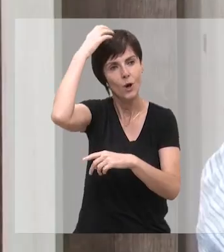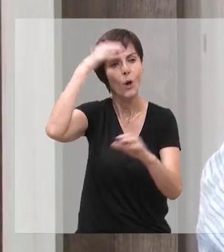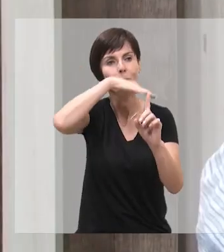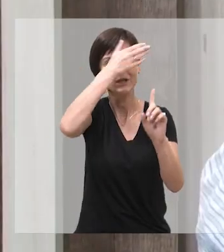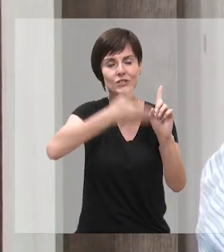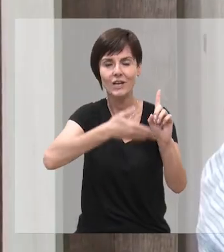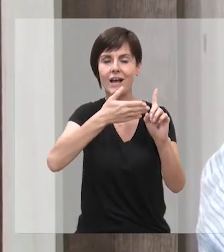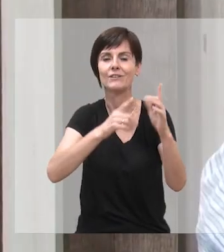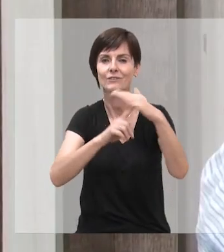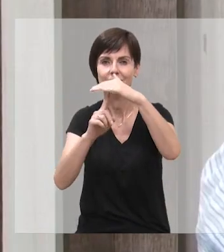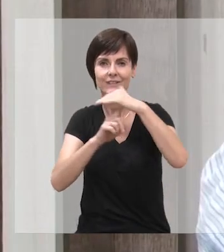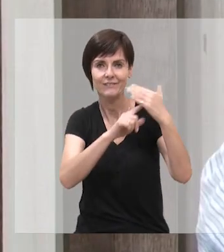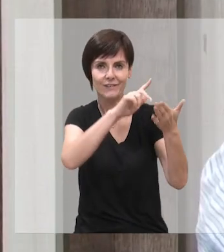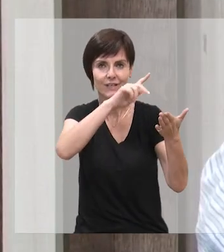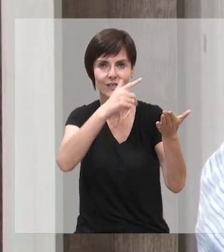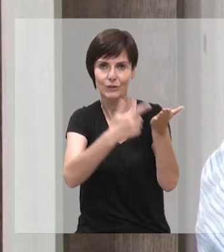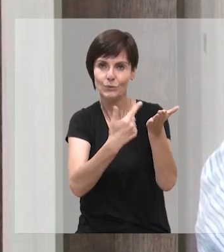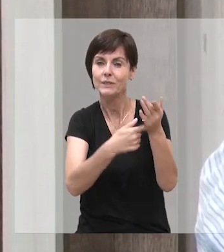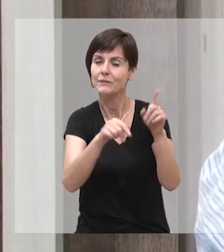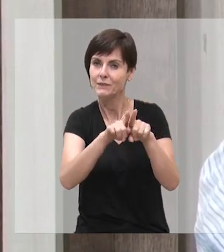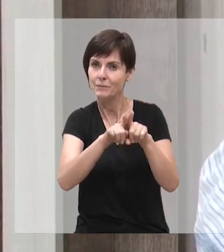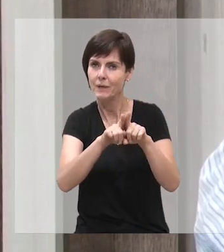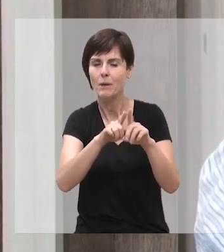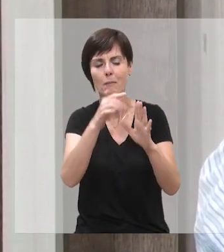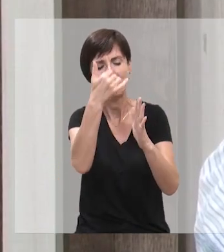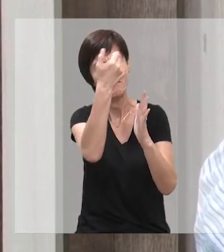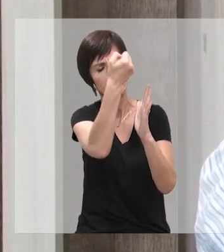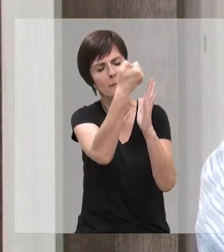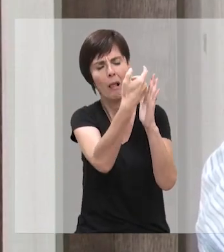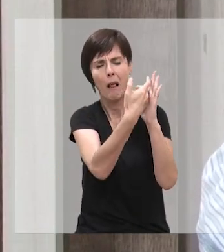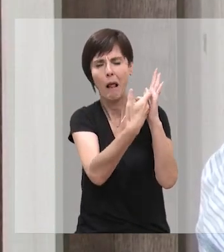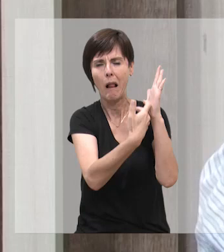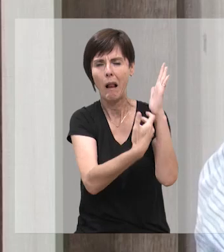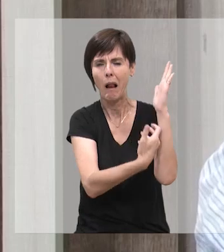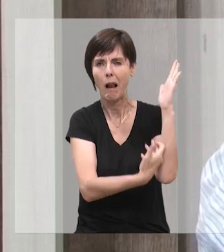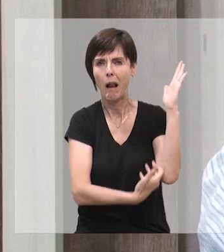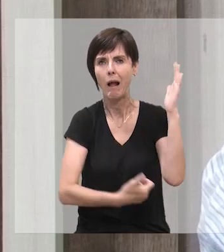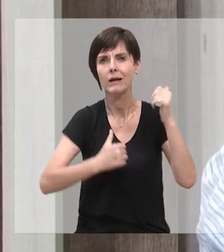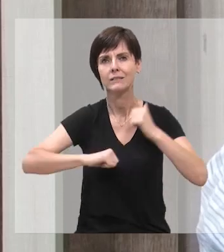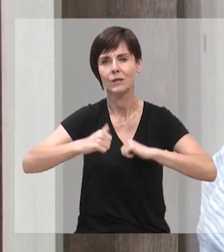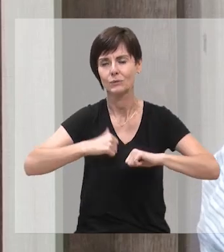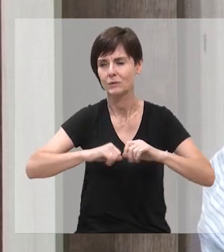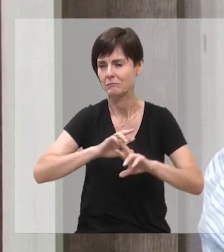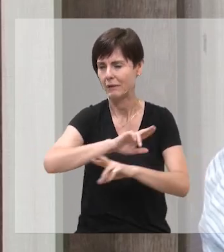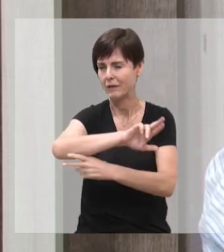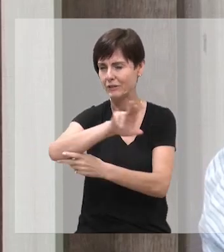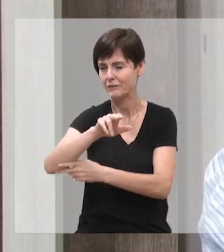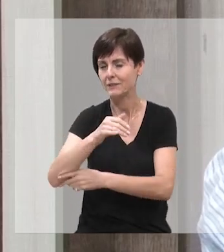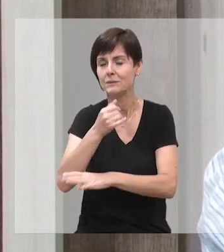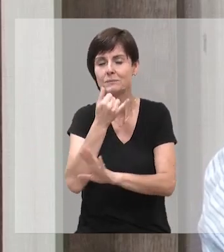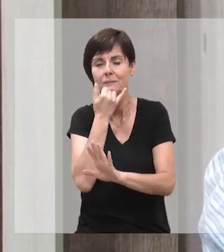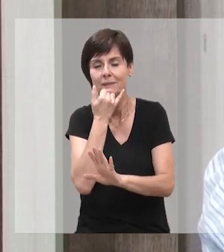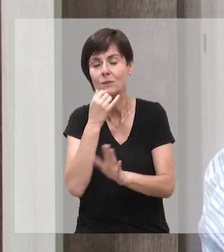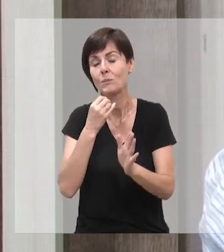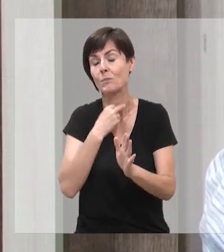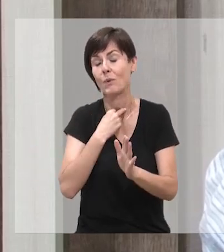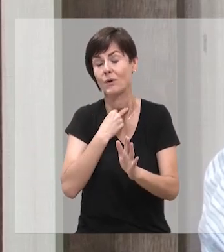e nós poderíamos citar aqui uma penca de nomes aqui para não sermos injustos, mas enfim,